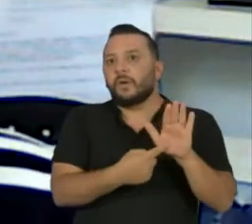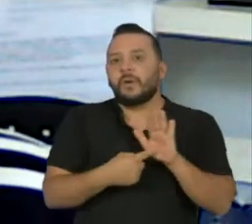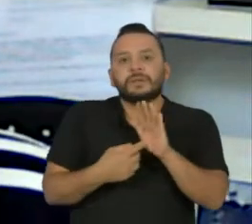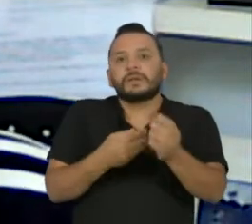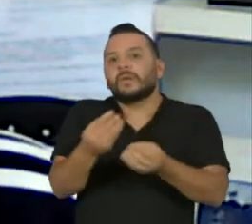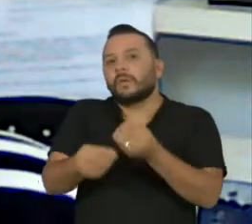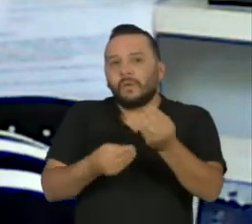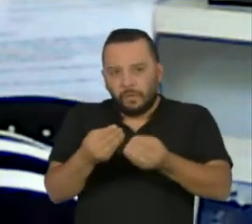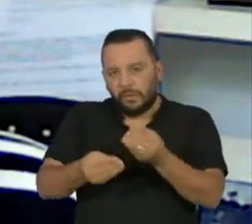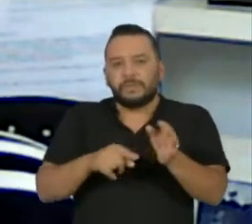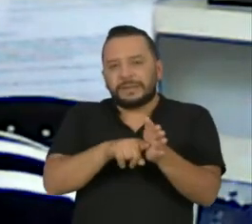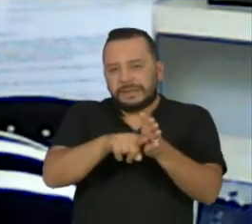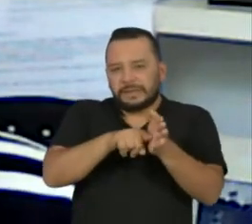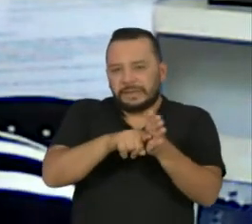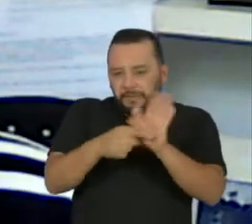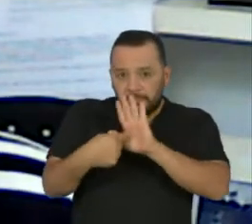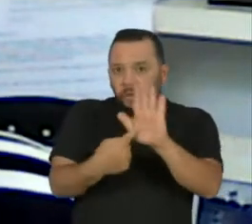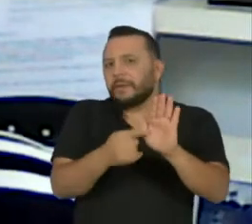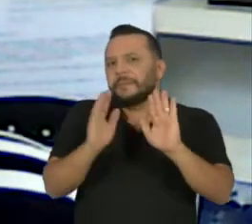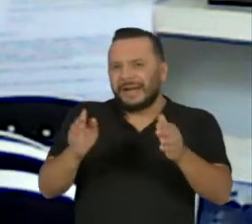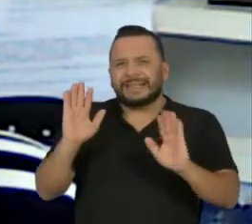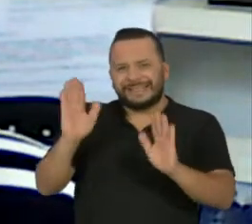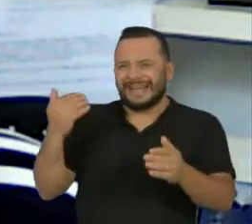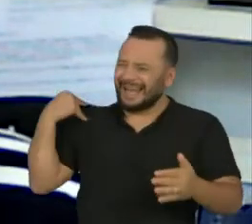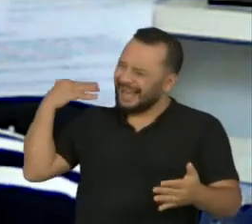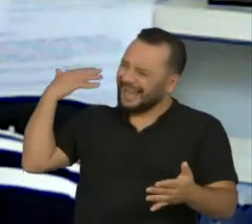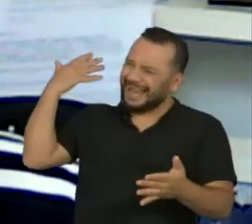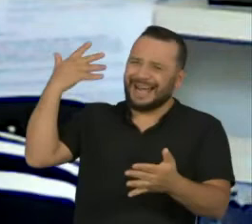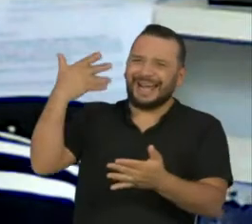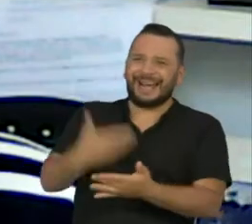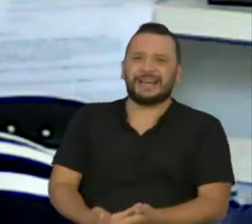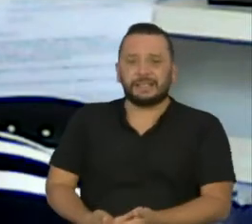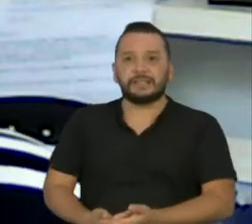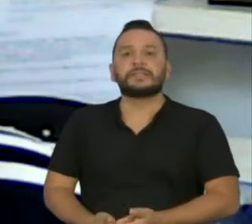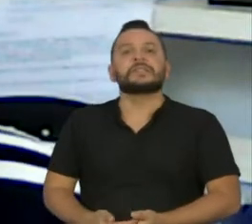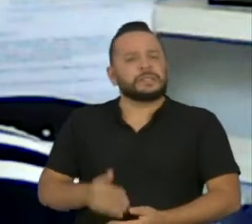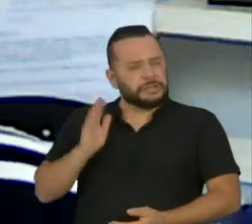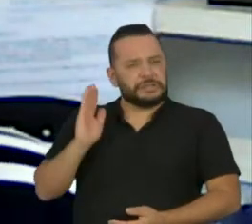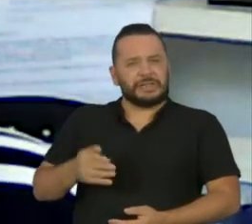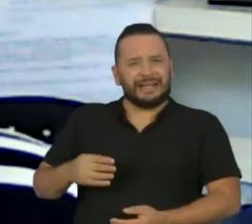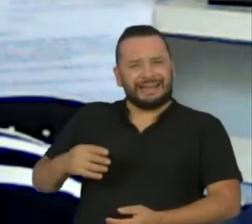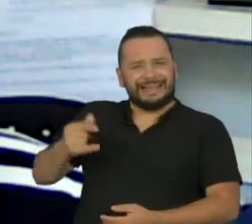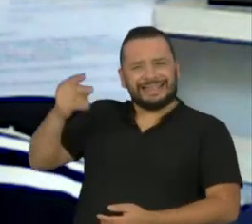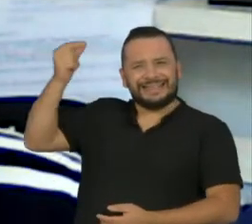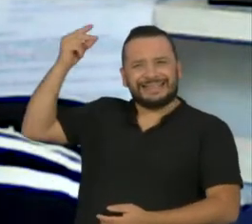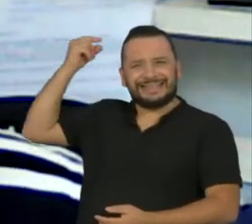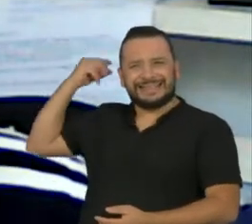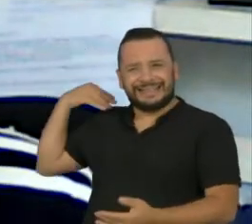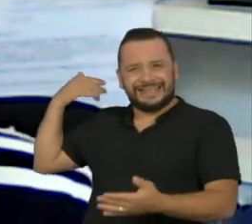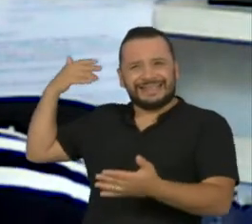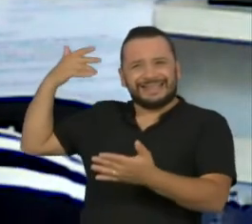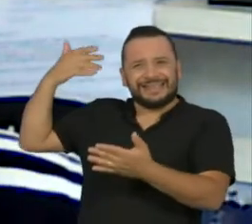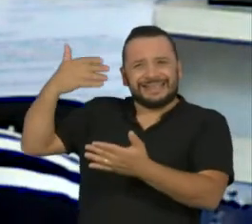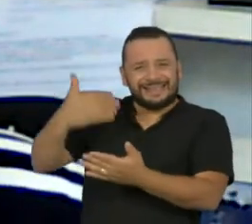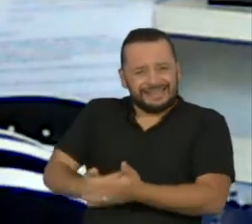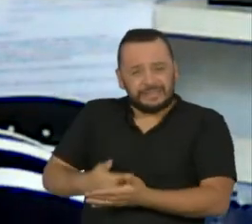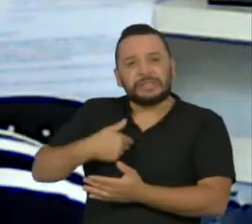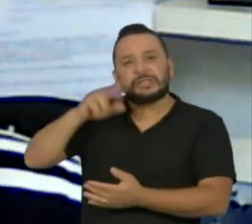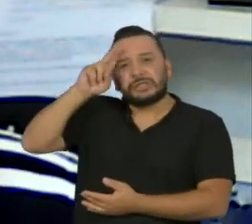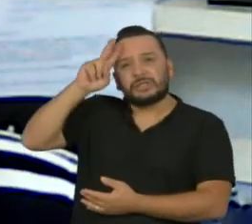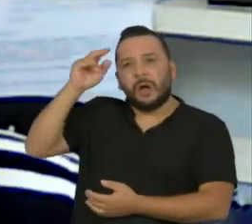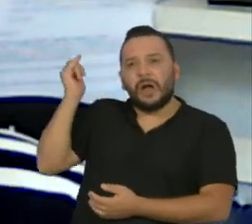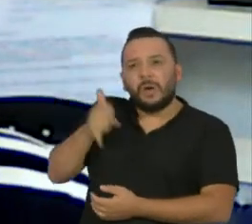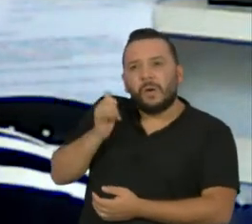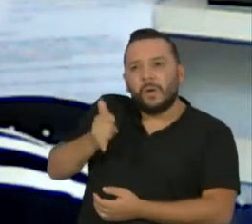estatísticas. Mas ele sempre existiu. Desde o período colonial, as primeiras crônicas que temos, nós já temos